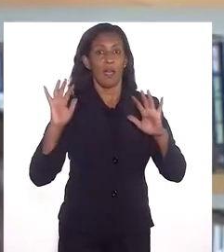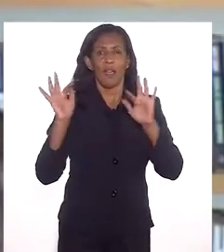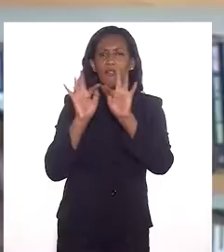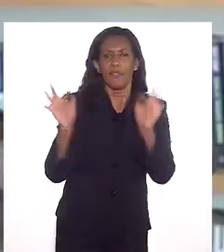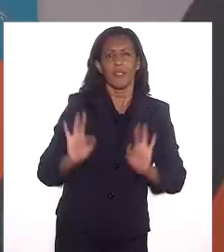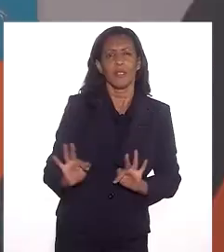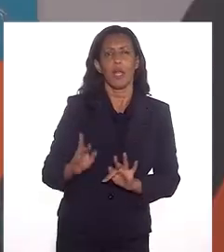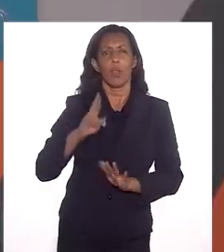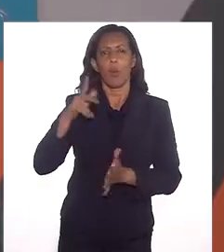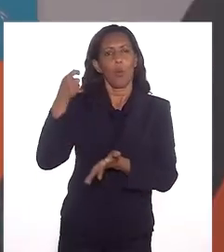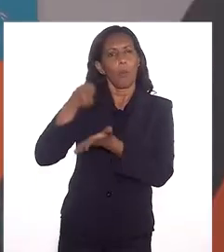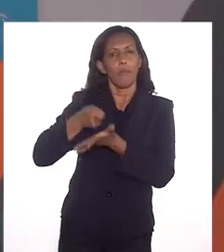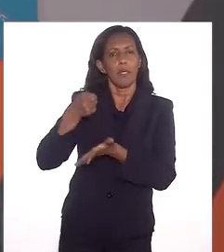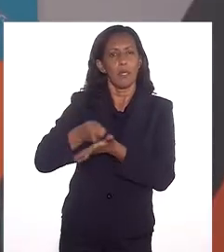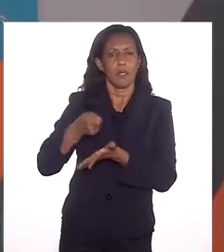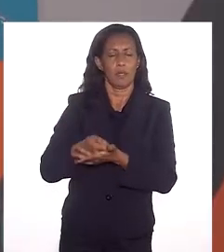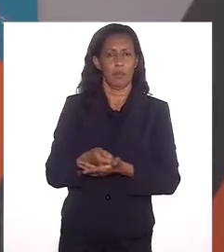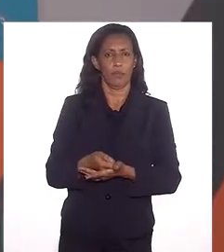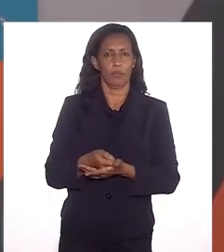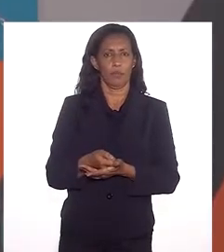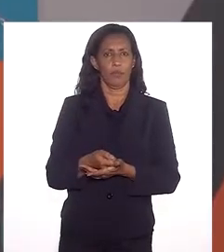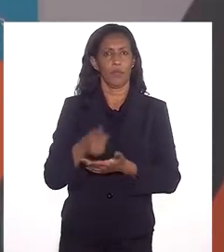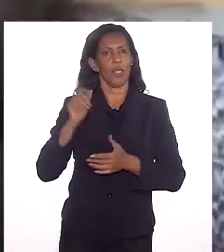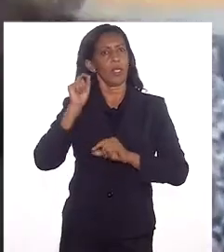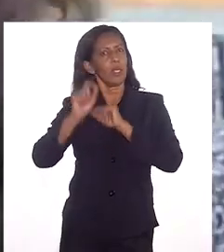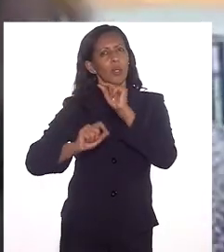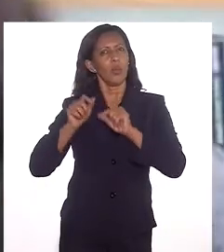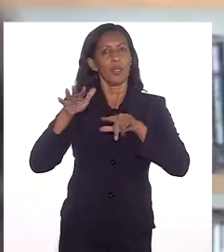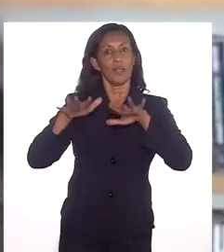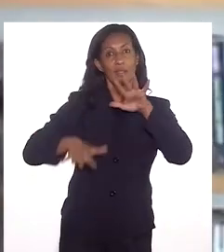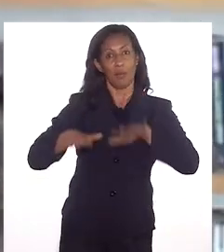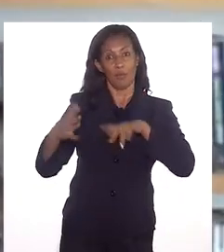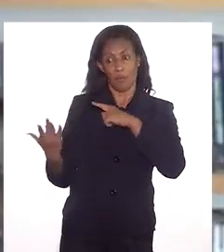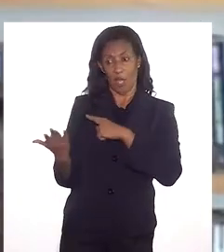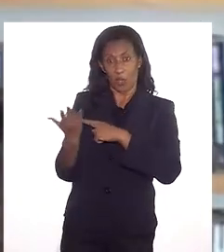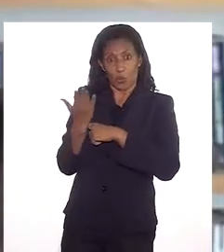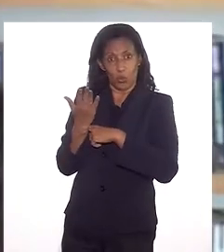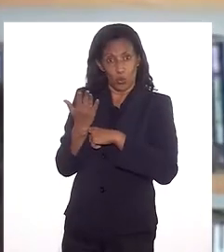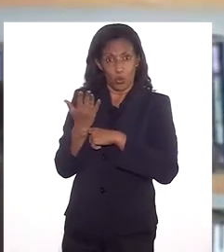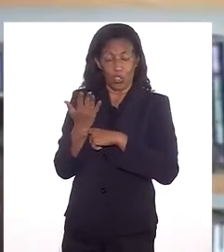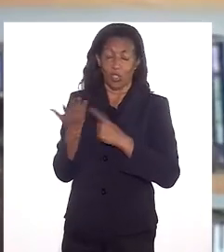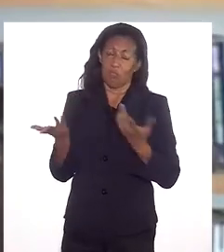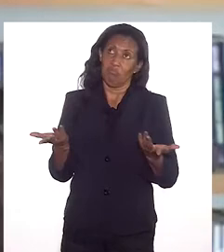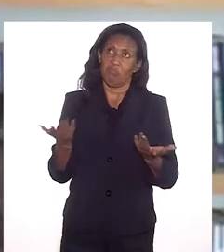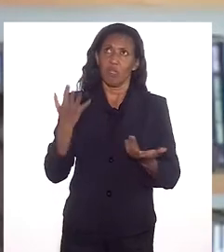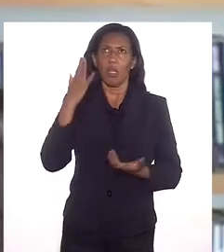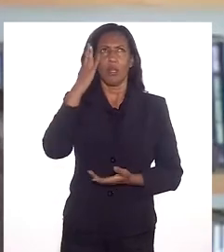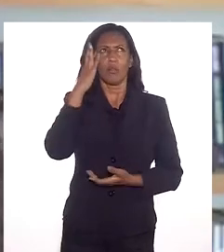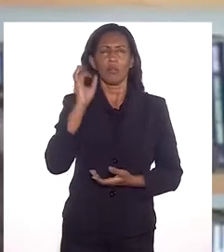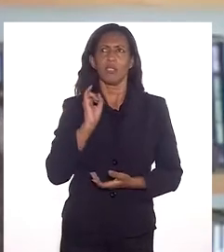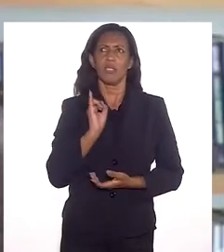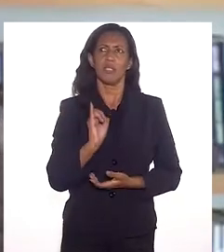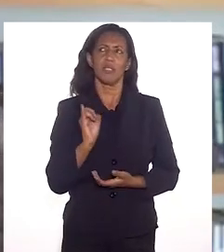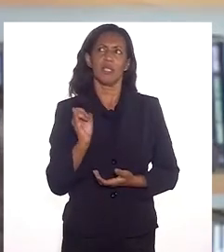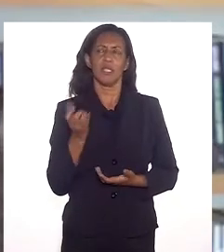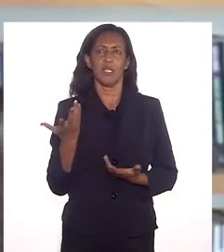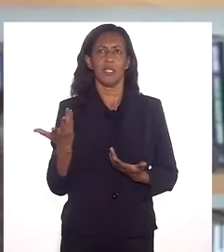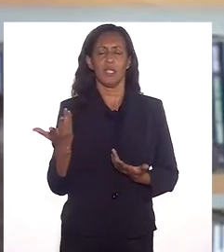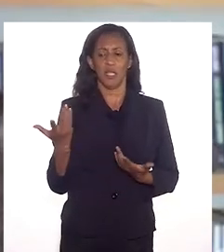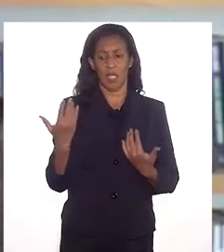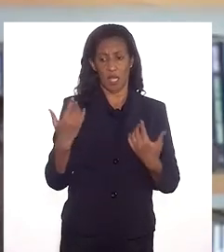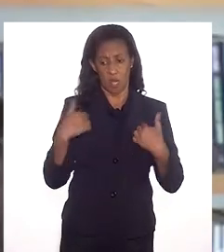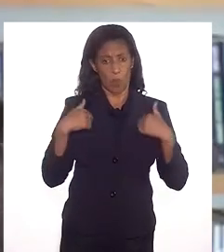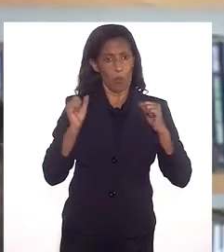felicidade não é uma obrigação. E o que talvez me ajude, eu não sei se isso é alguma